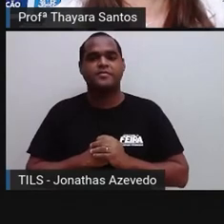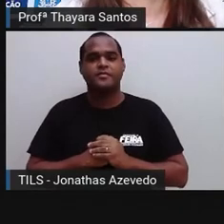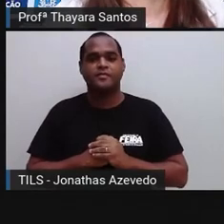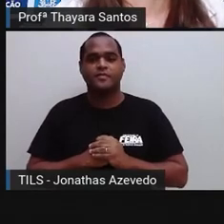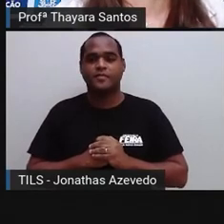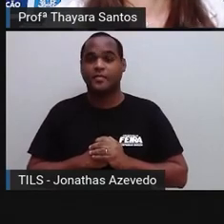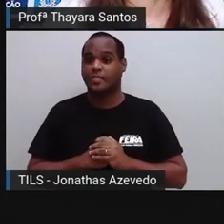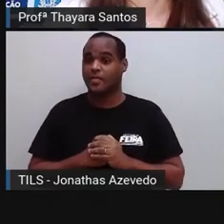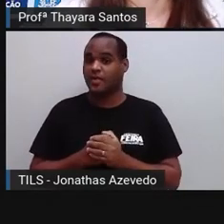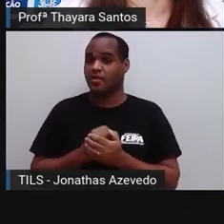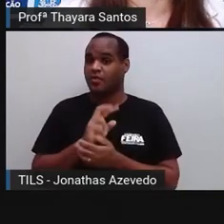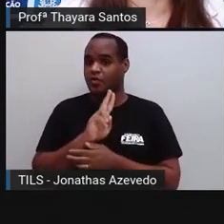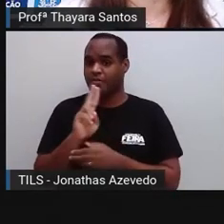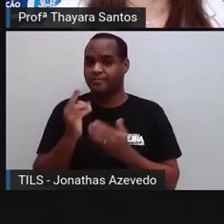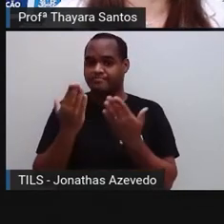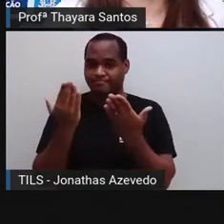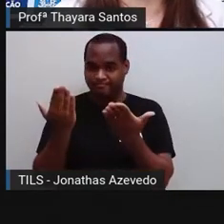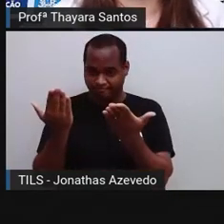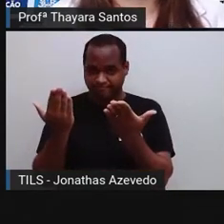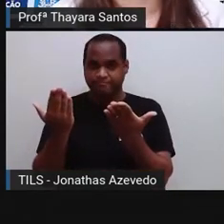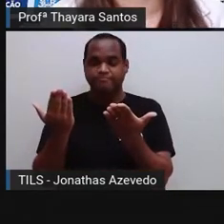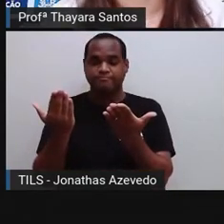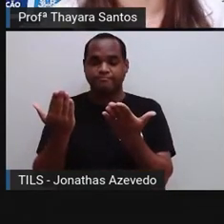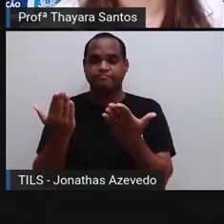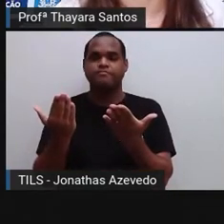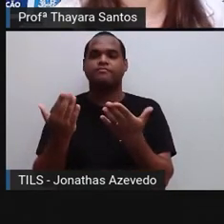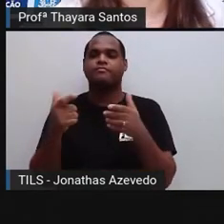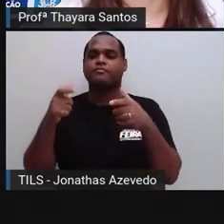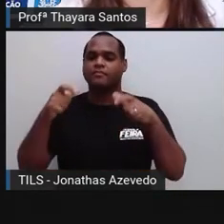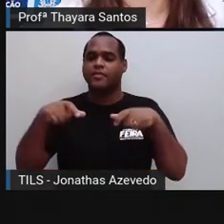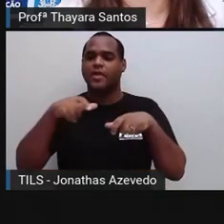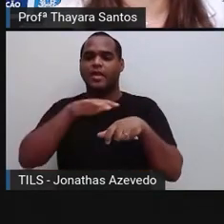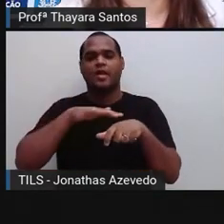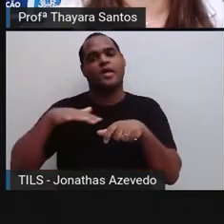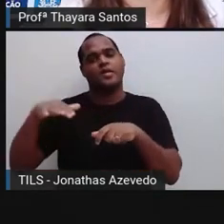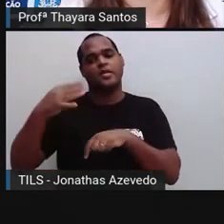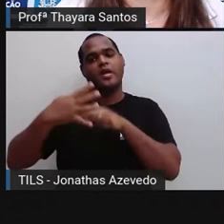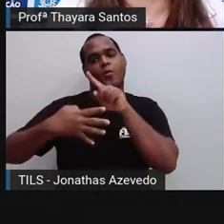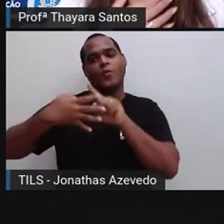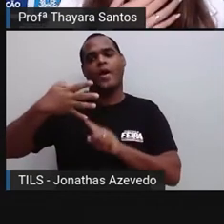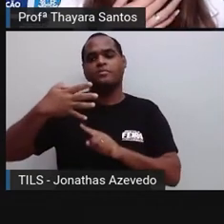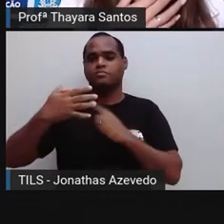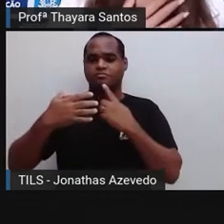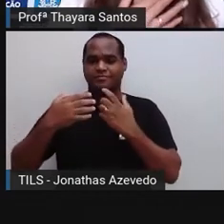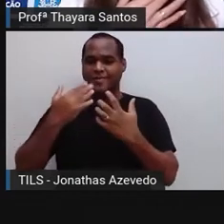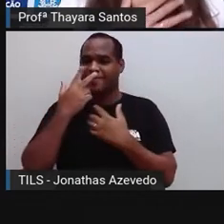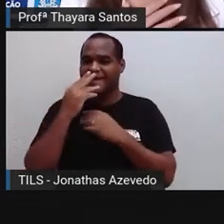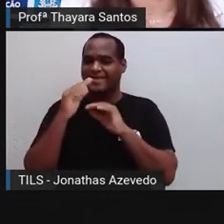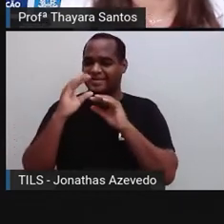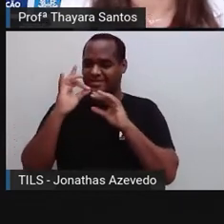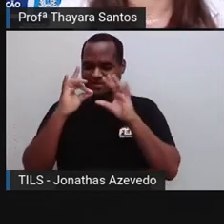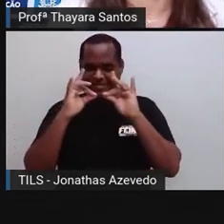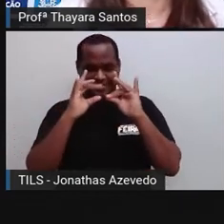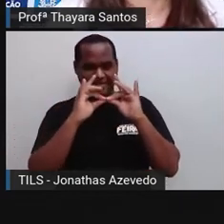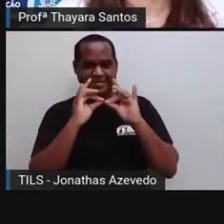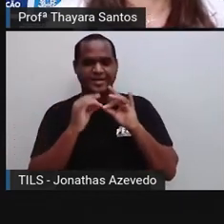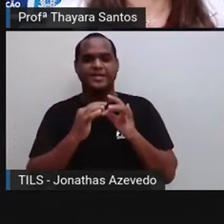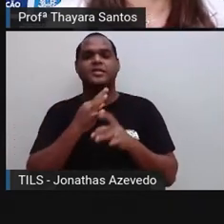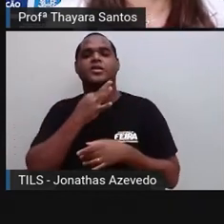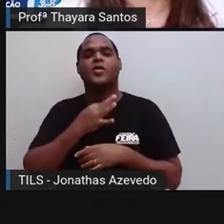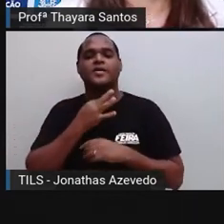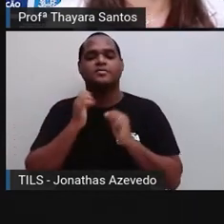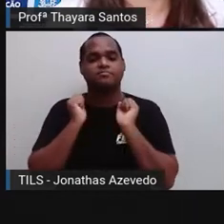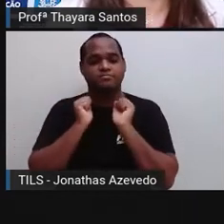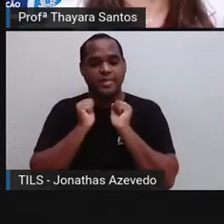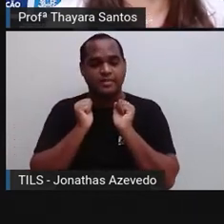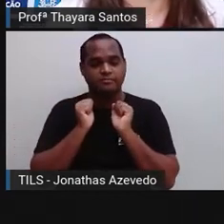A gente tem as glândulas paratireoides, que são quatro glândulas que estão coladinhas ali na tireoide. Então, esse